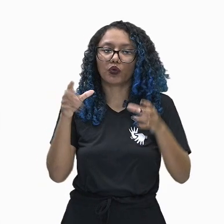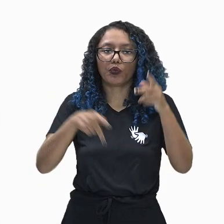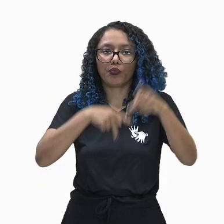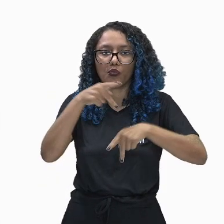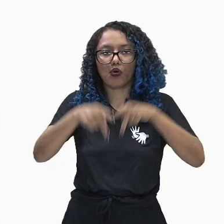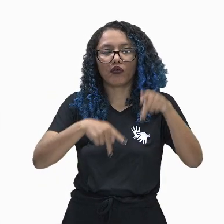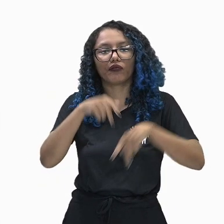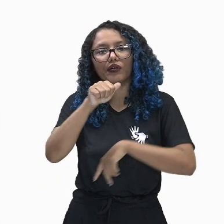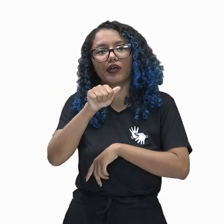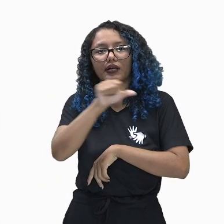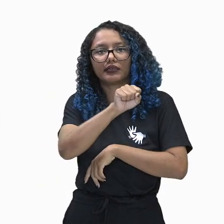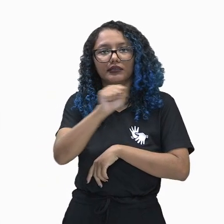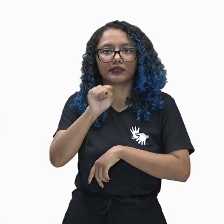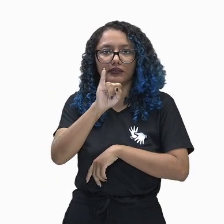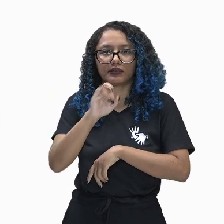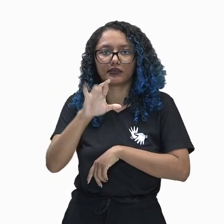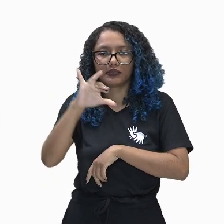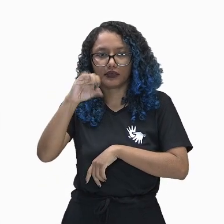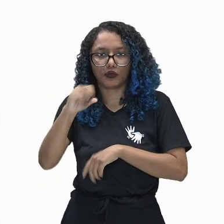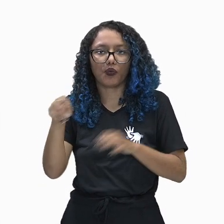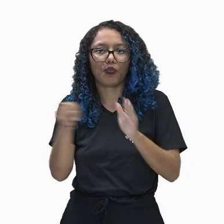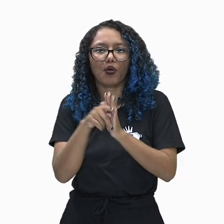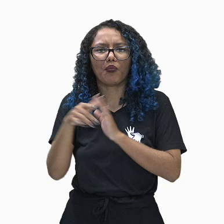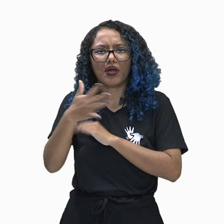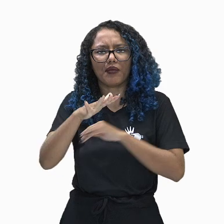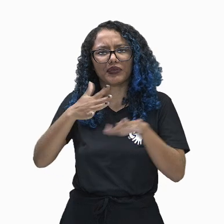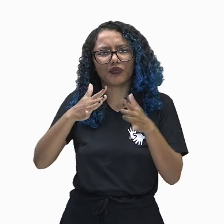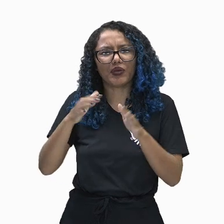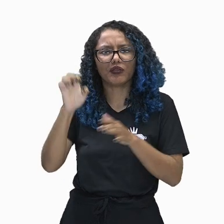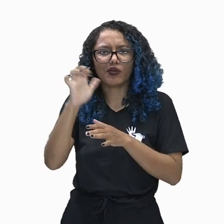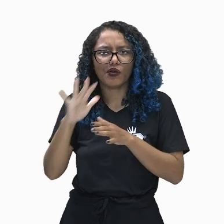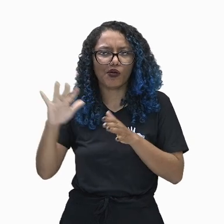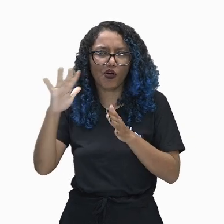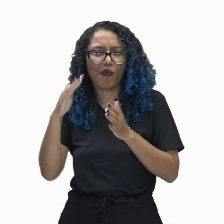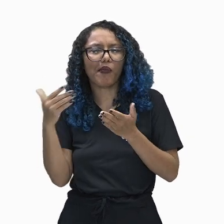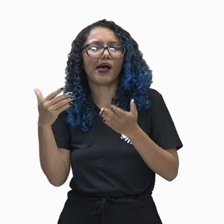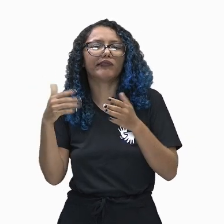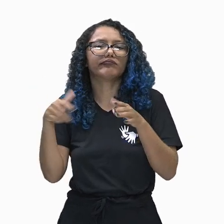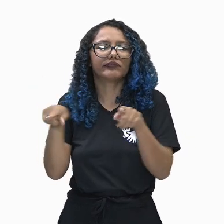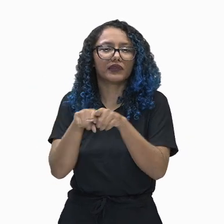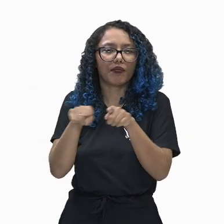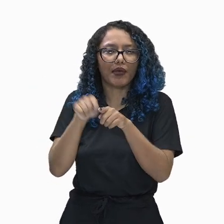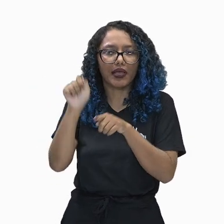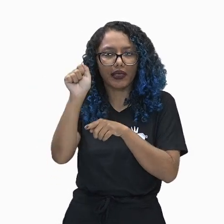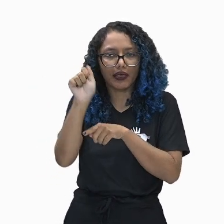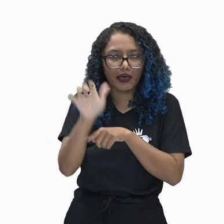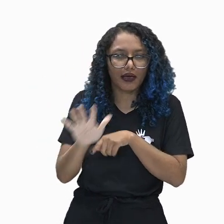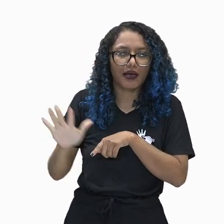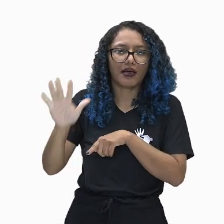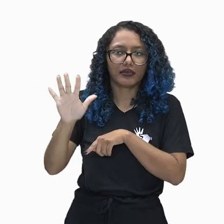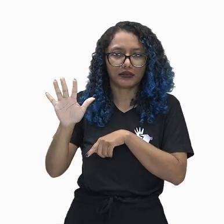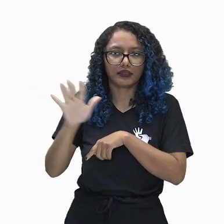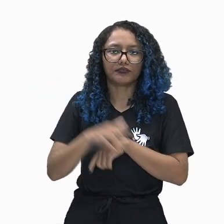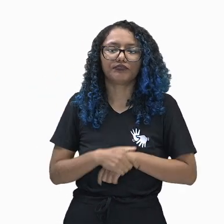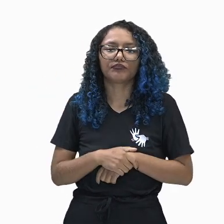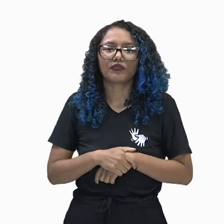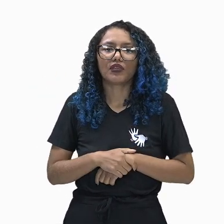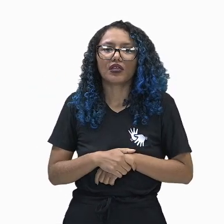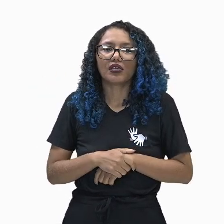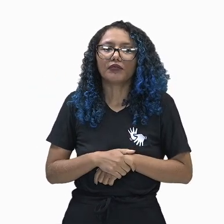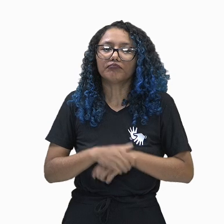assírios, vindos provavelmente da região entre a Europa e a Ásia, estabeleceram-se no norte da